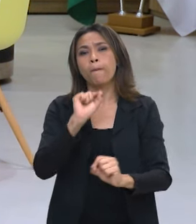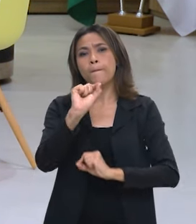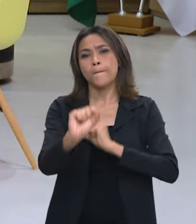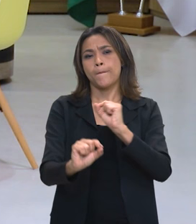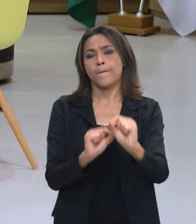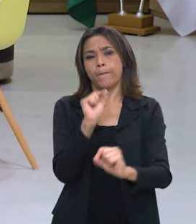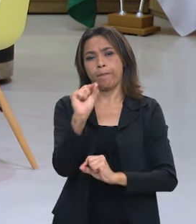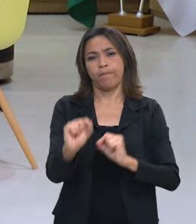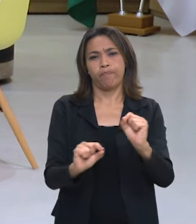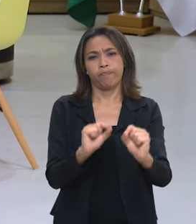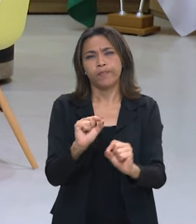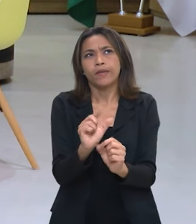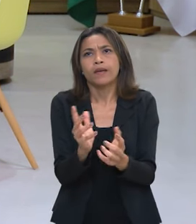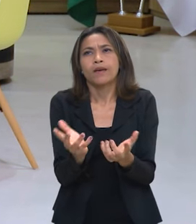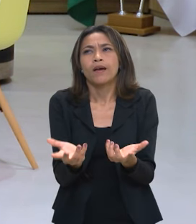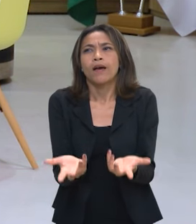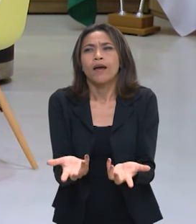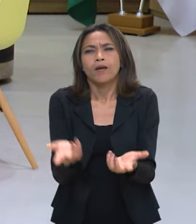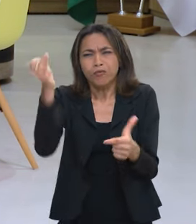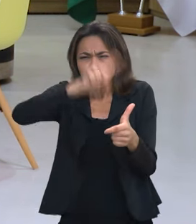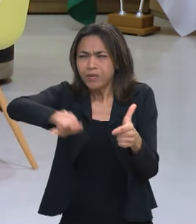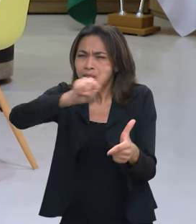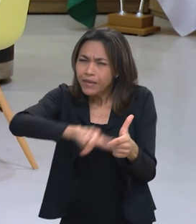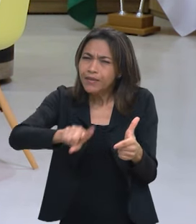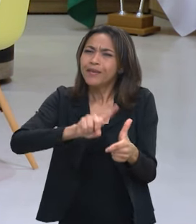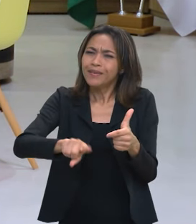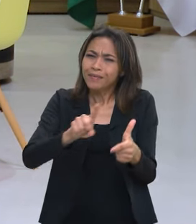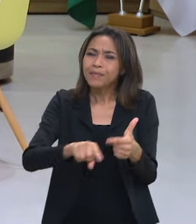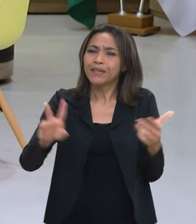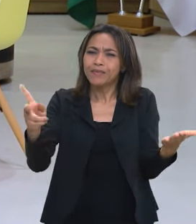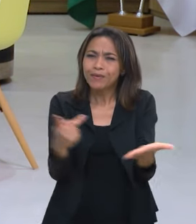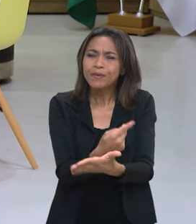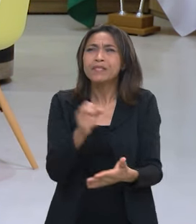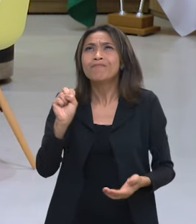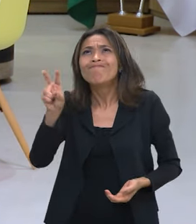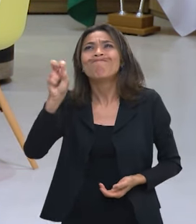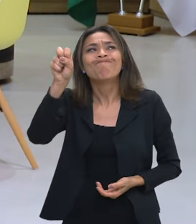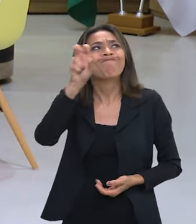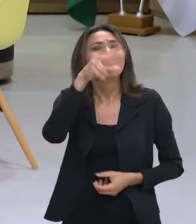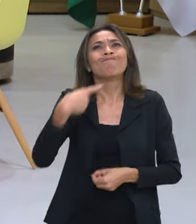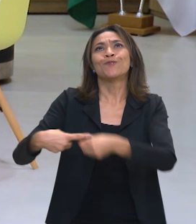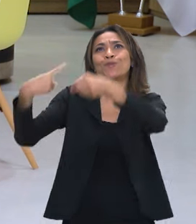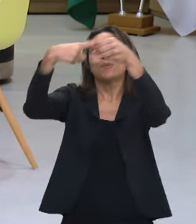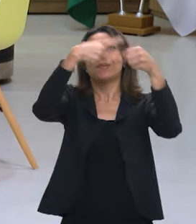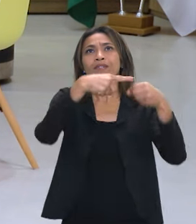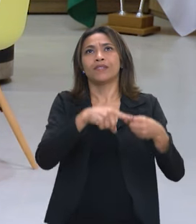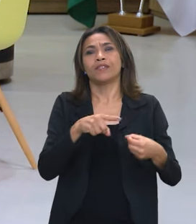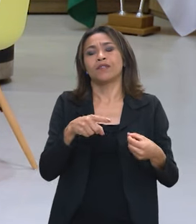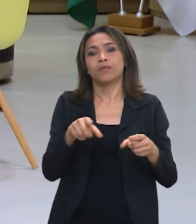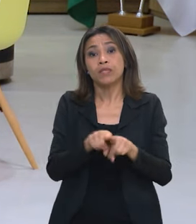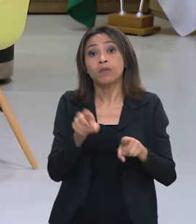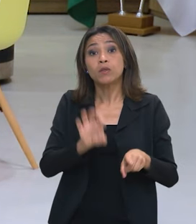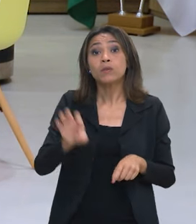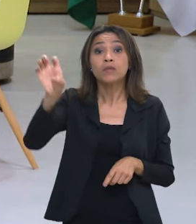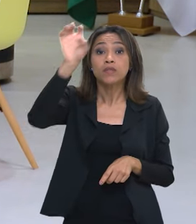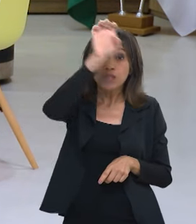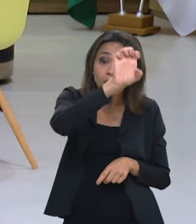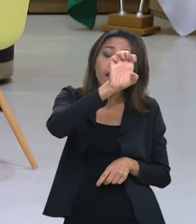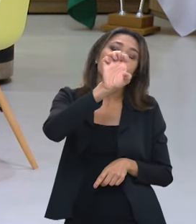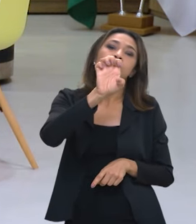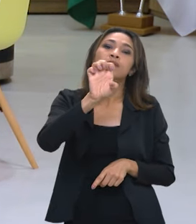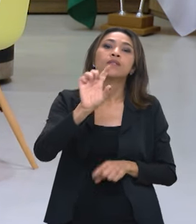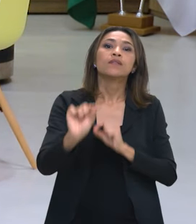a grande o grande problema que se deu nos municípios brasileiros nos estados